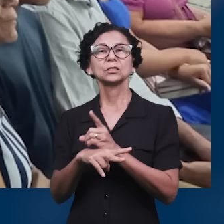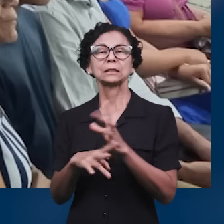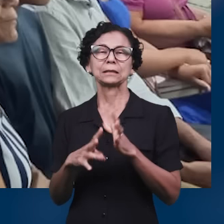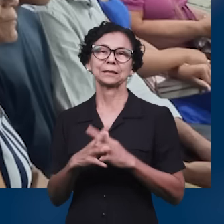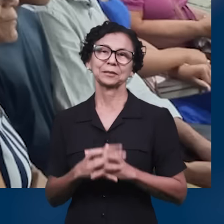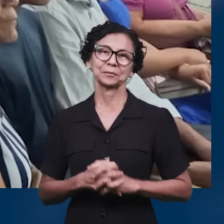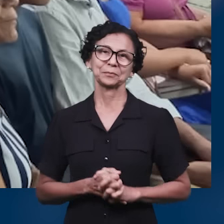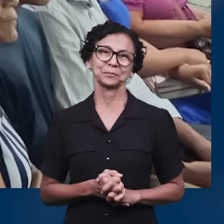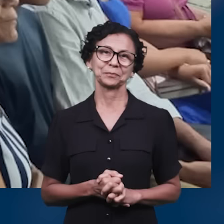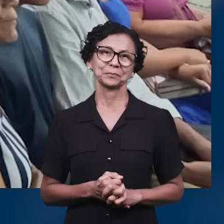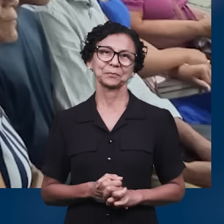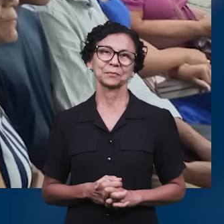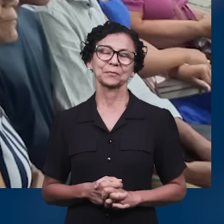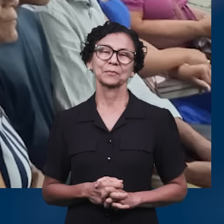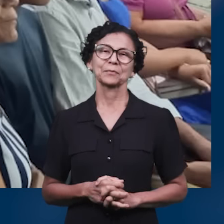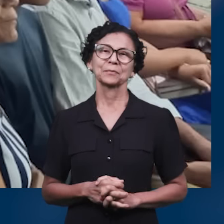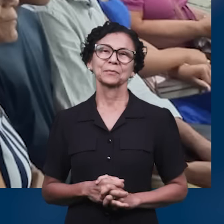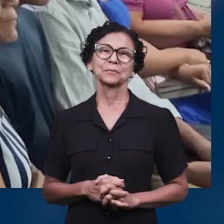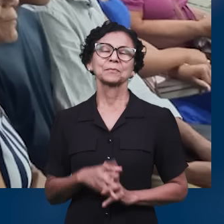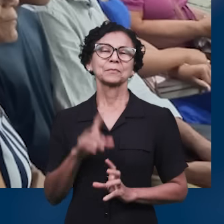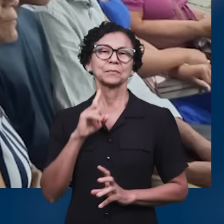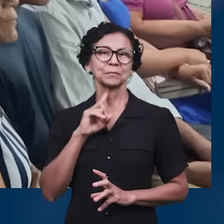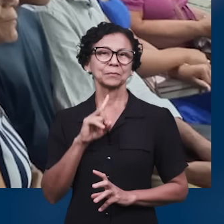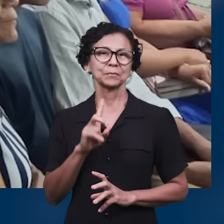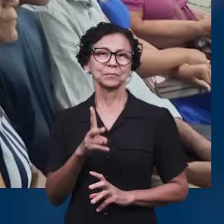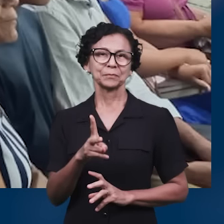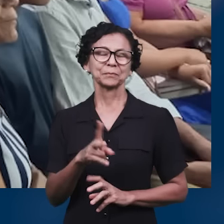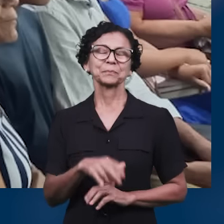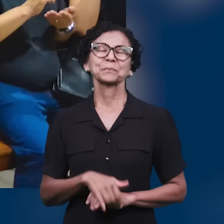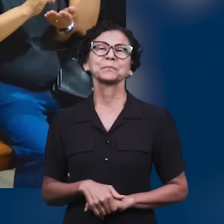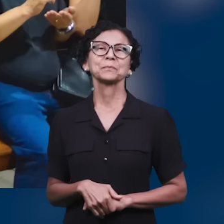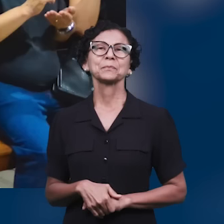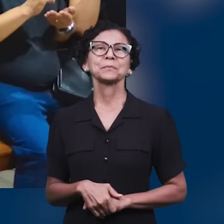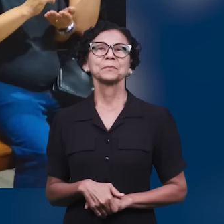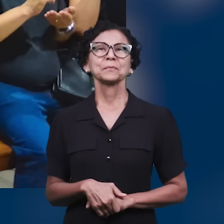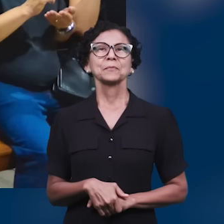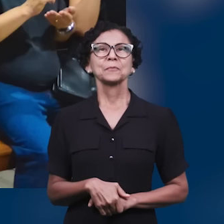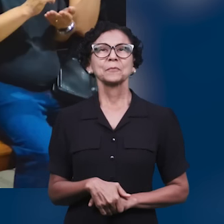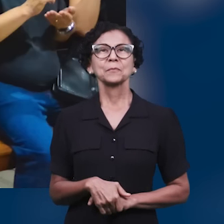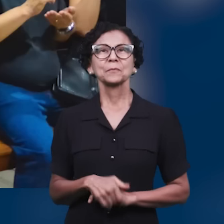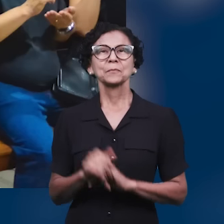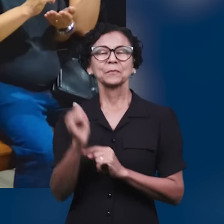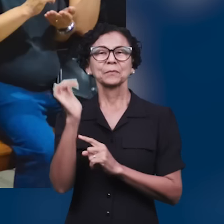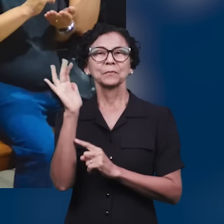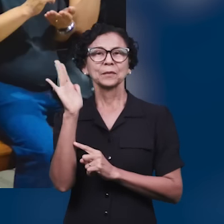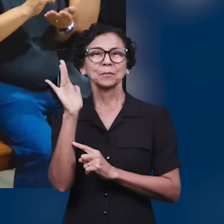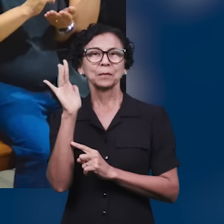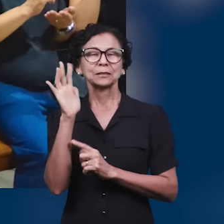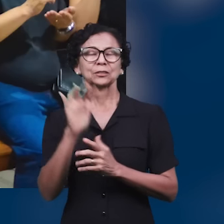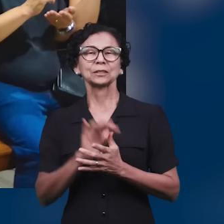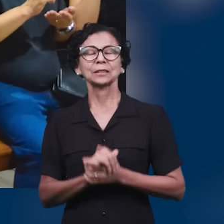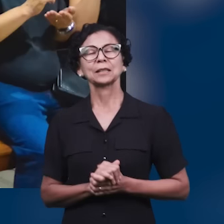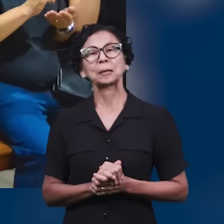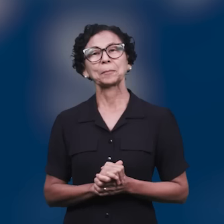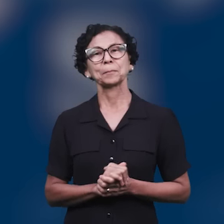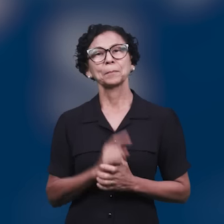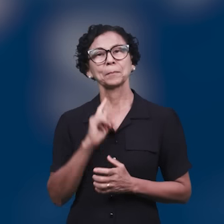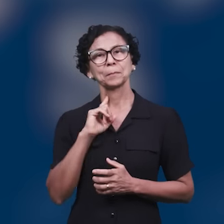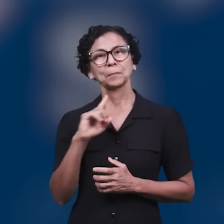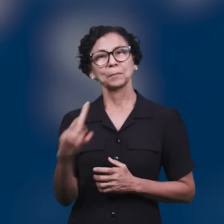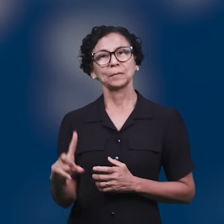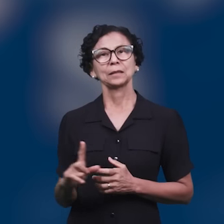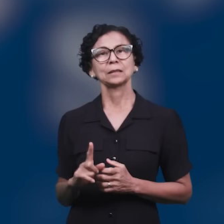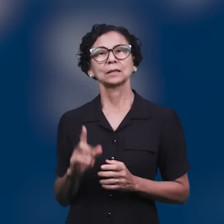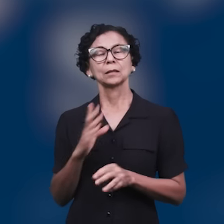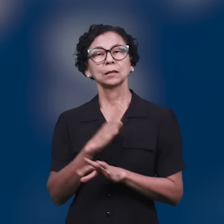de Jardim Riacho, na região Jatobá, em Ibirité. Em Ipatinga, Minas Gerais, tivemos uma vigília na Igreja